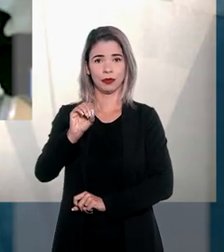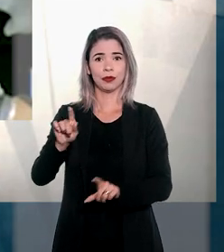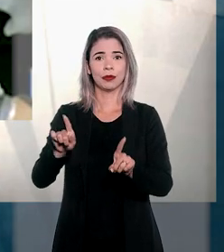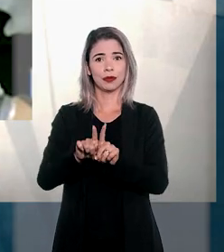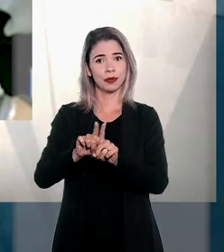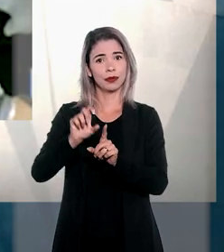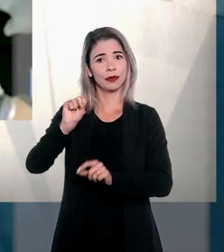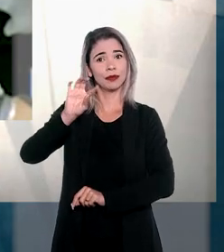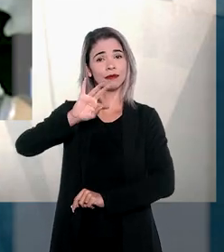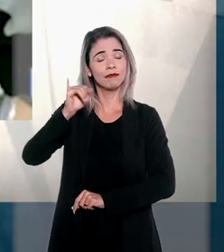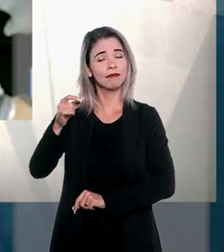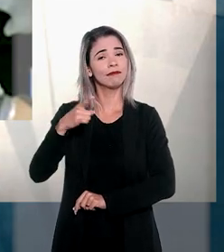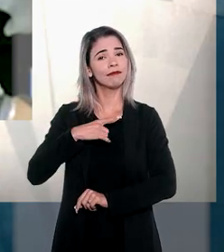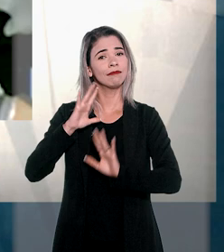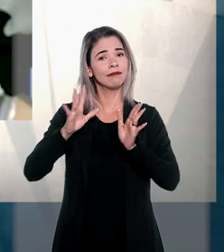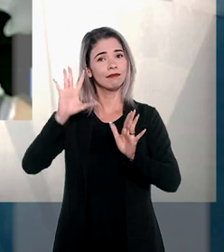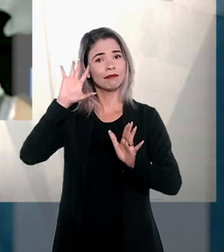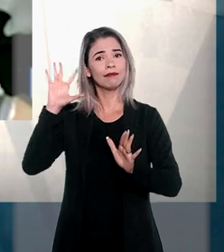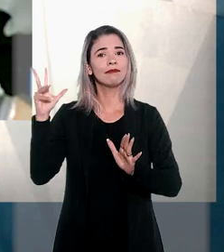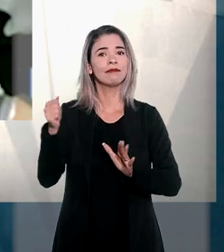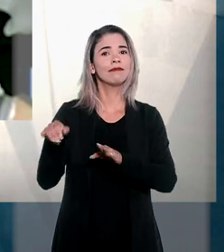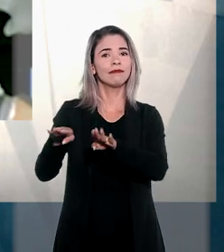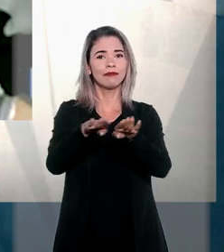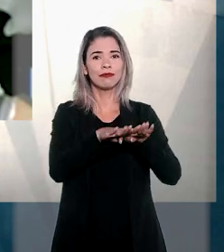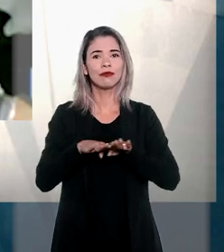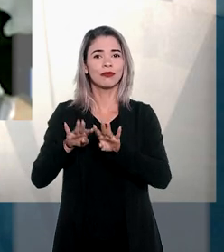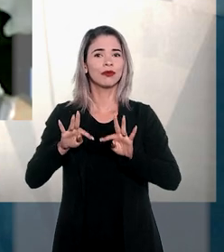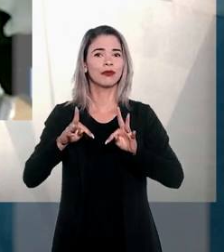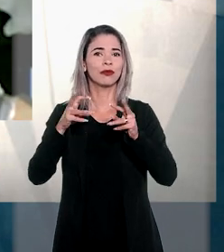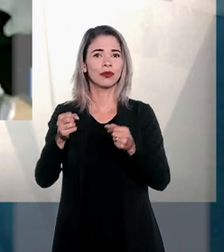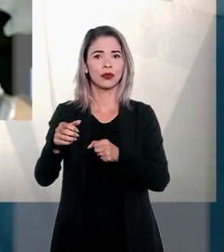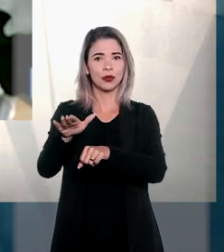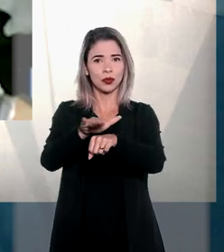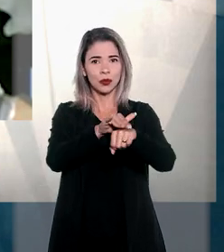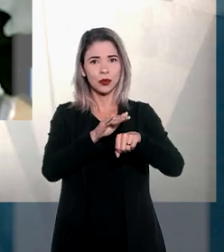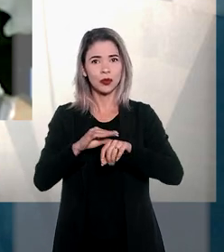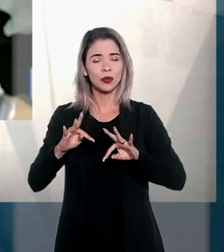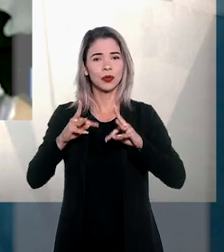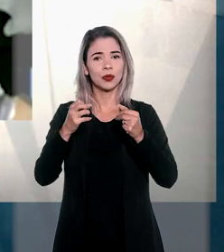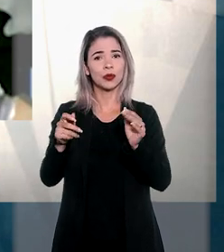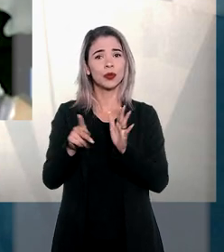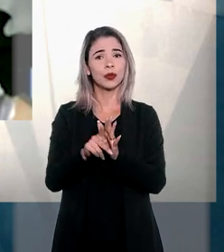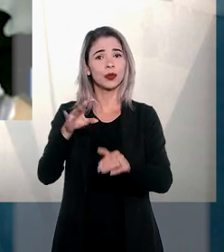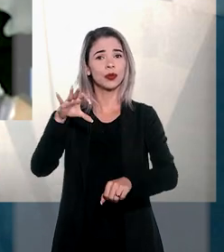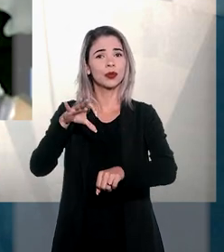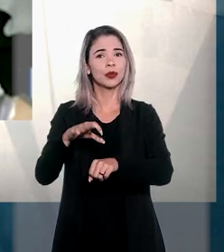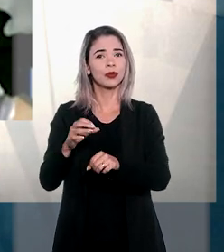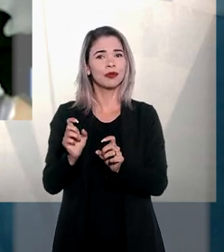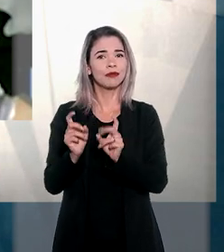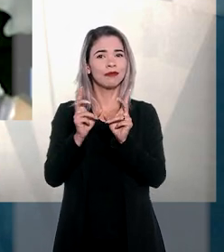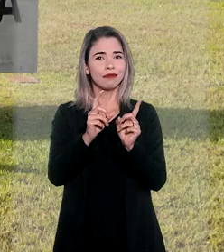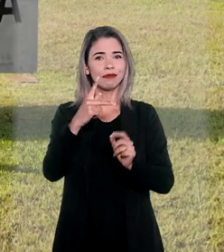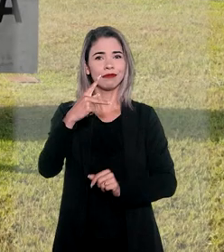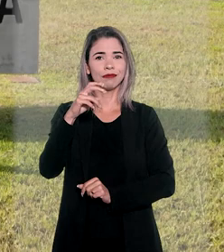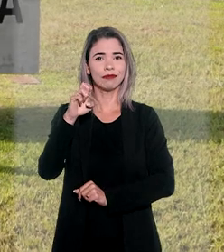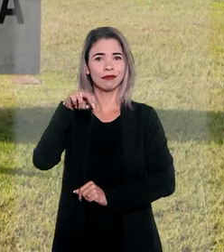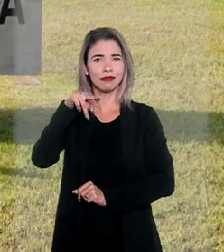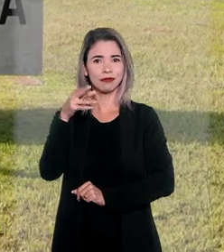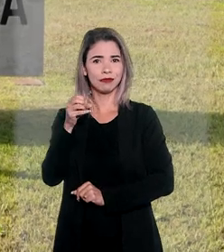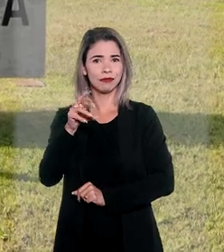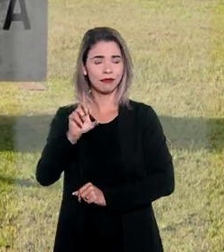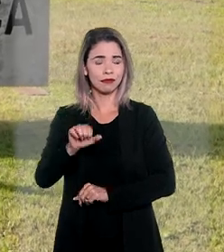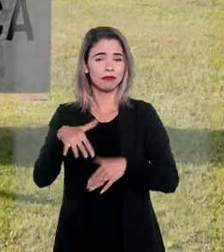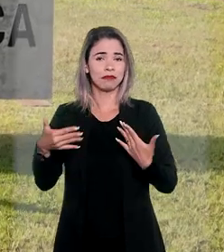tem precedente no sentido da necessidade de intimação de todos os executados sobre a penhora realizada dos autos, sendo